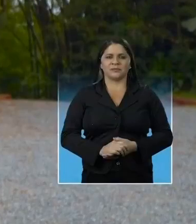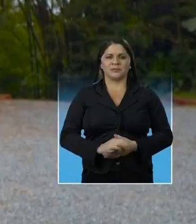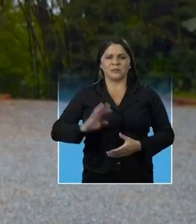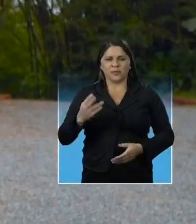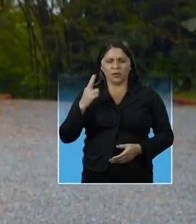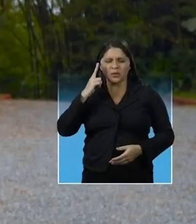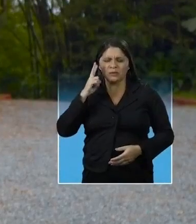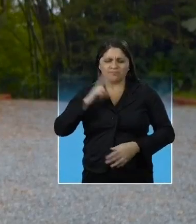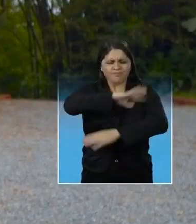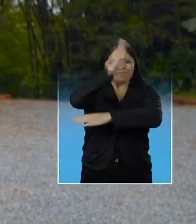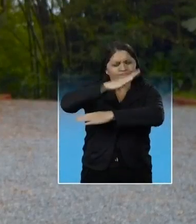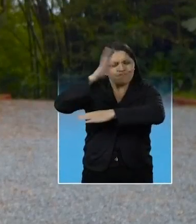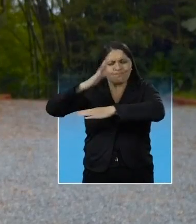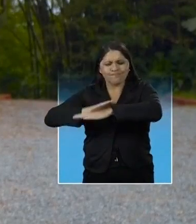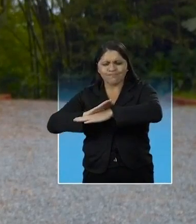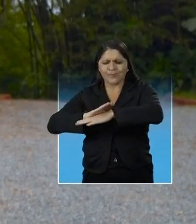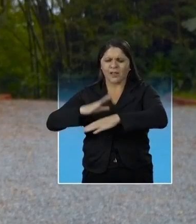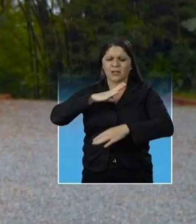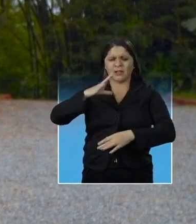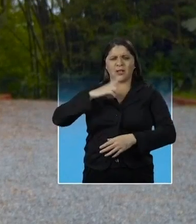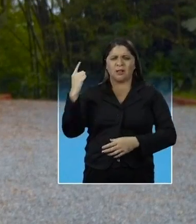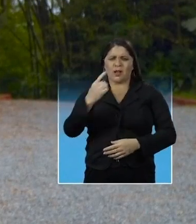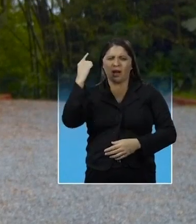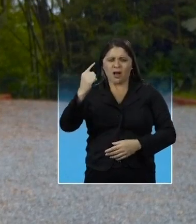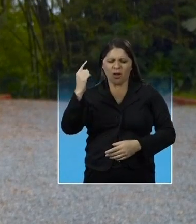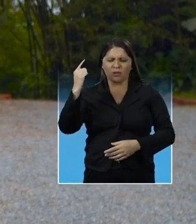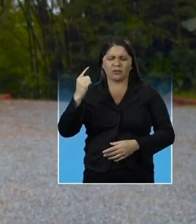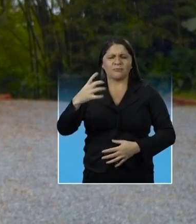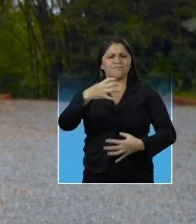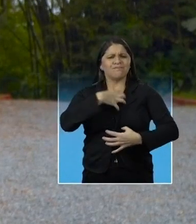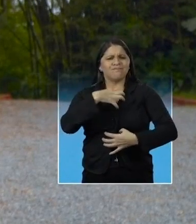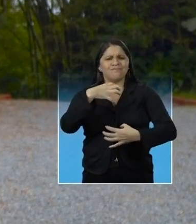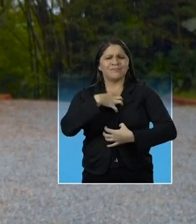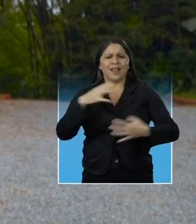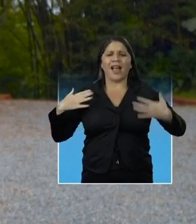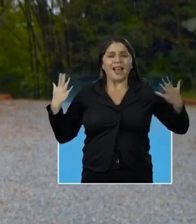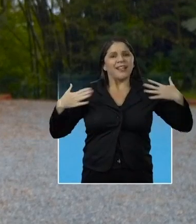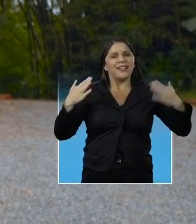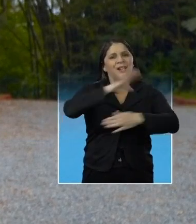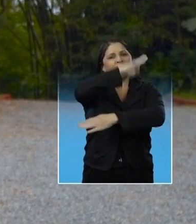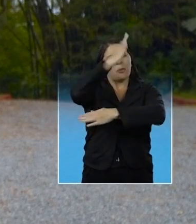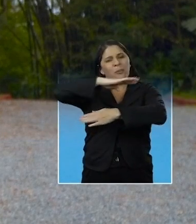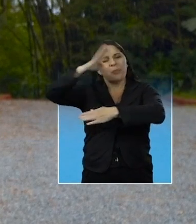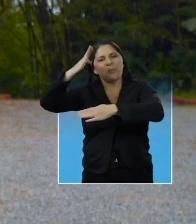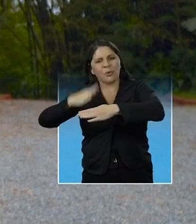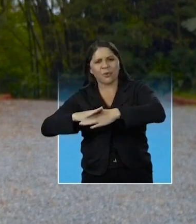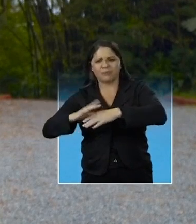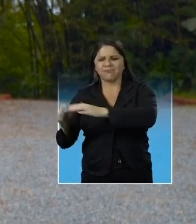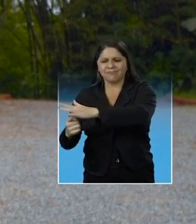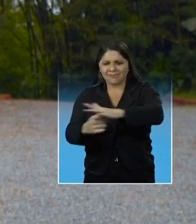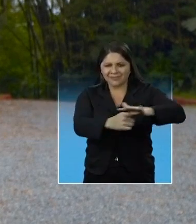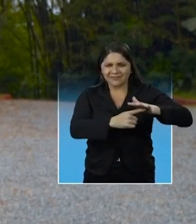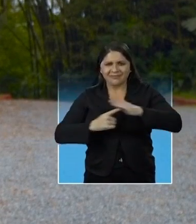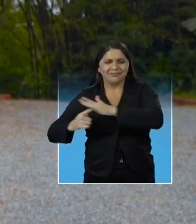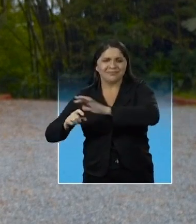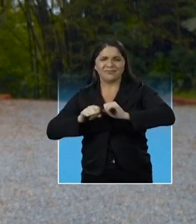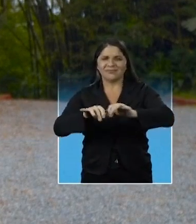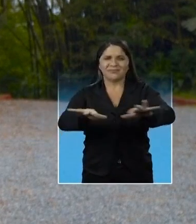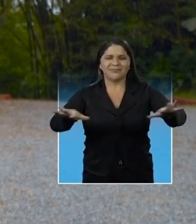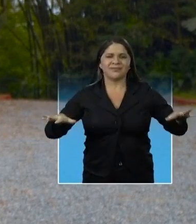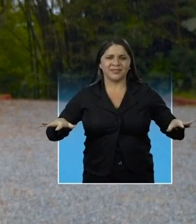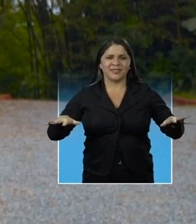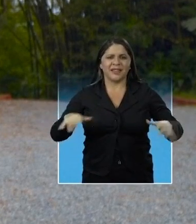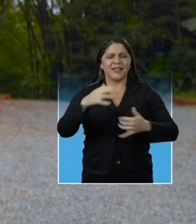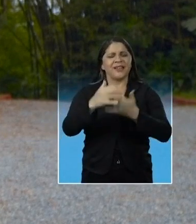Quando a gente vem aqui para cima, para a Cidade Alta, a gente sente a alegria dos morros. É natureza por todos os lados.